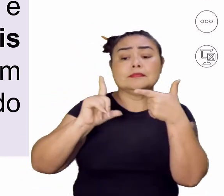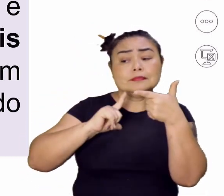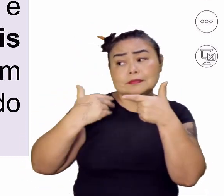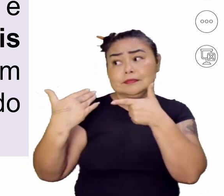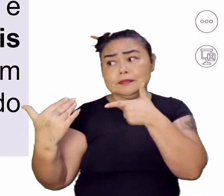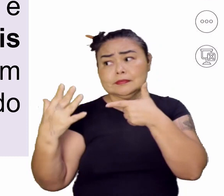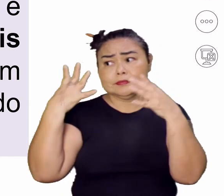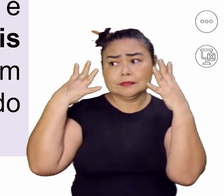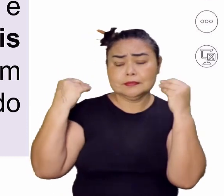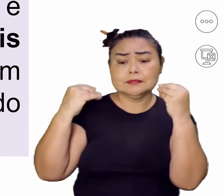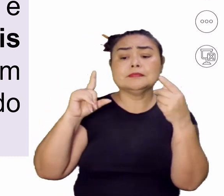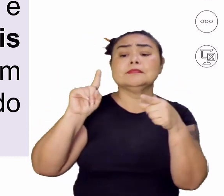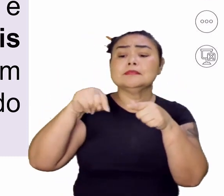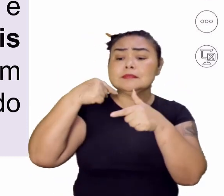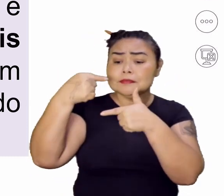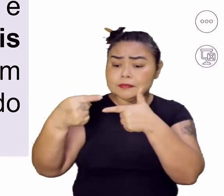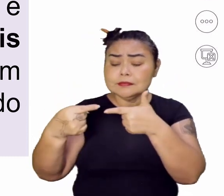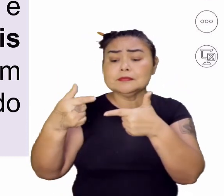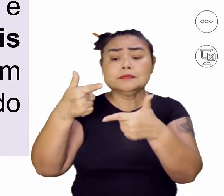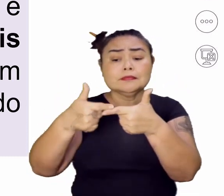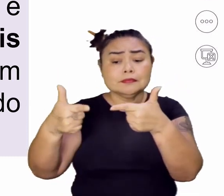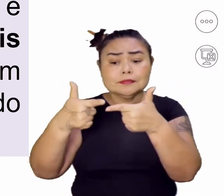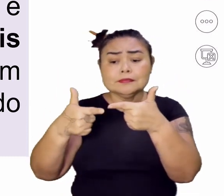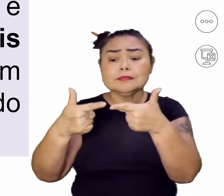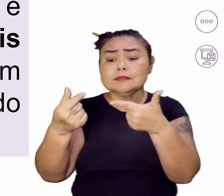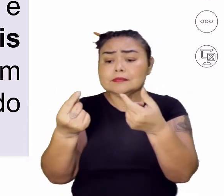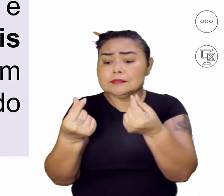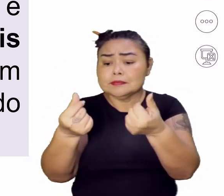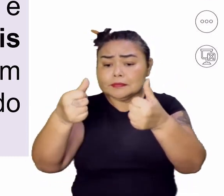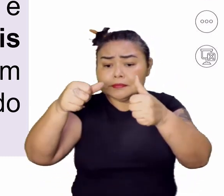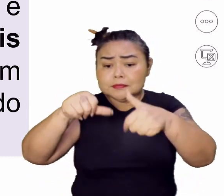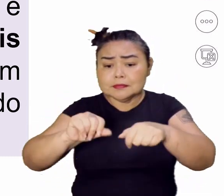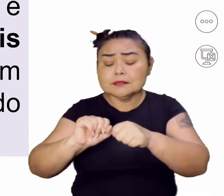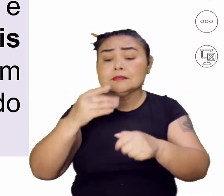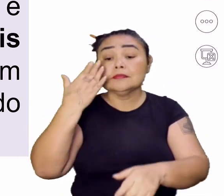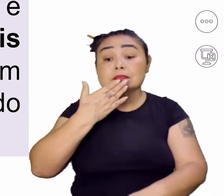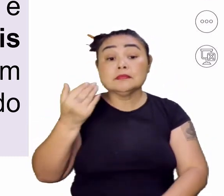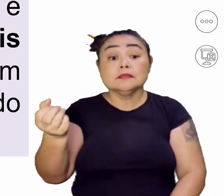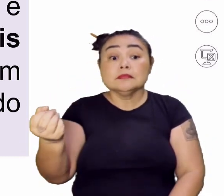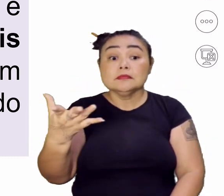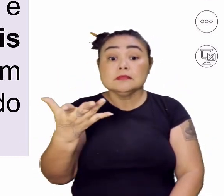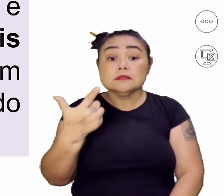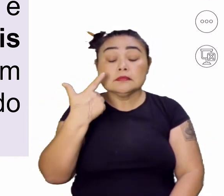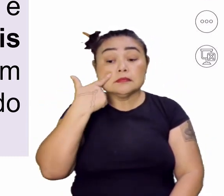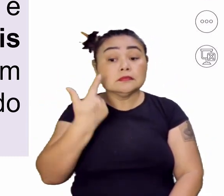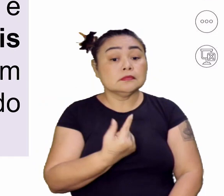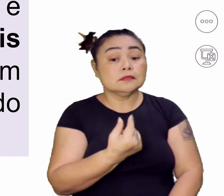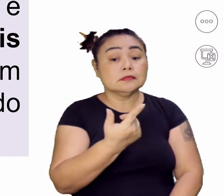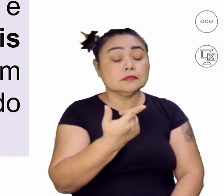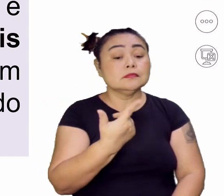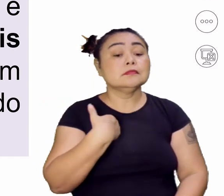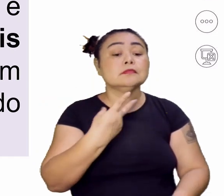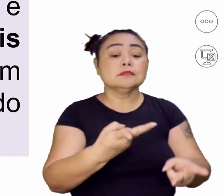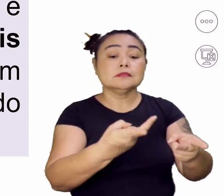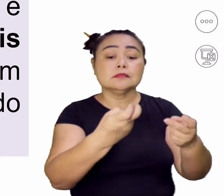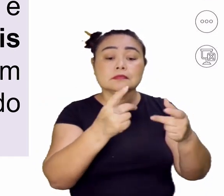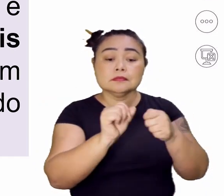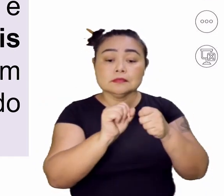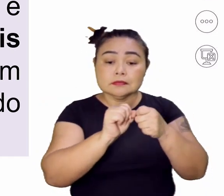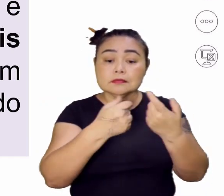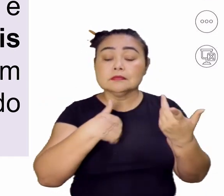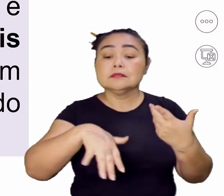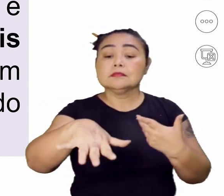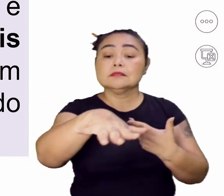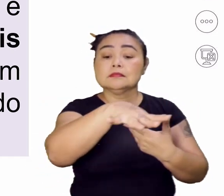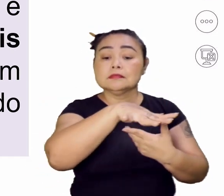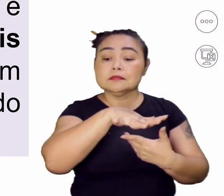crise do açúcar, novas alternativas econômicas surgiram, como a exploração do Sertão Brasileiro, que